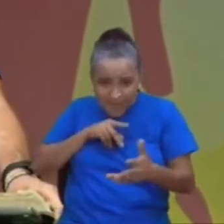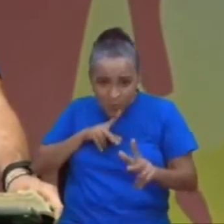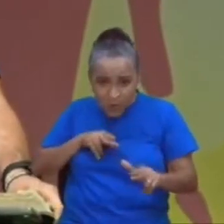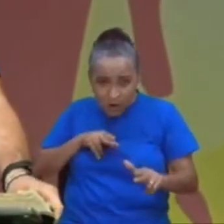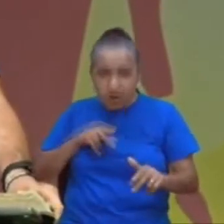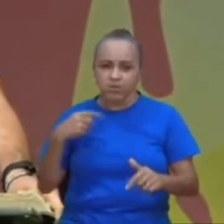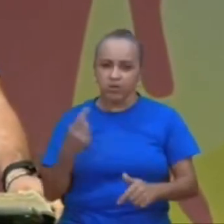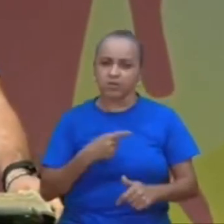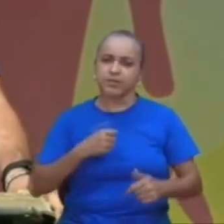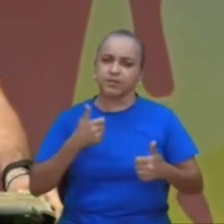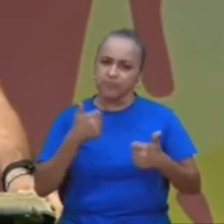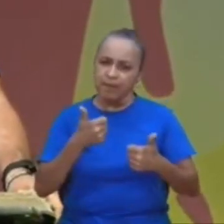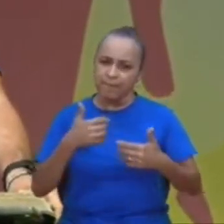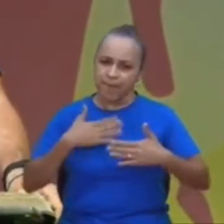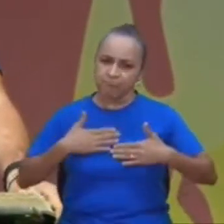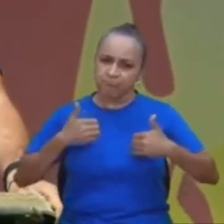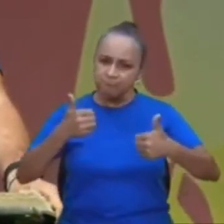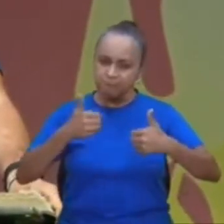fisicamente,